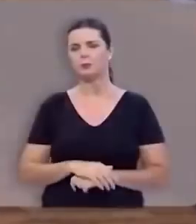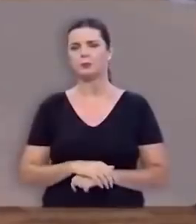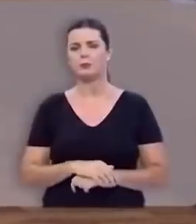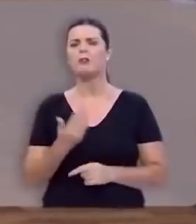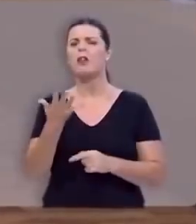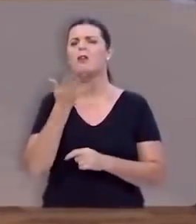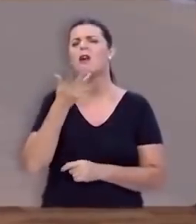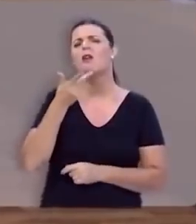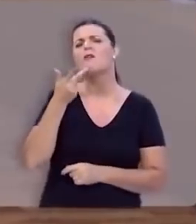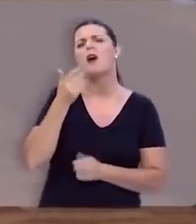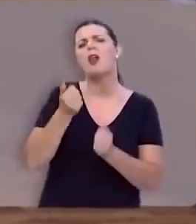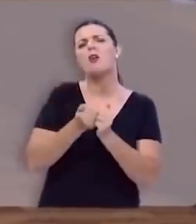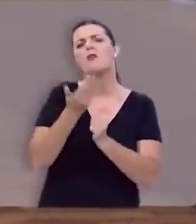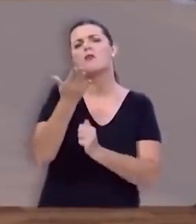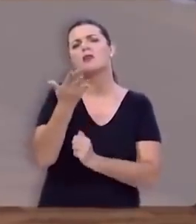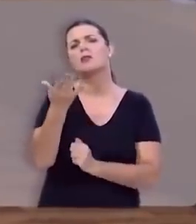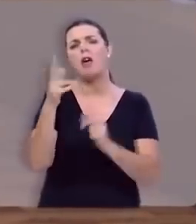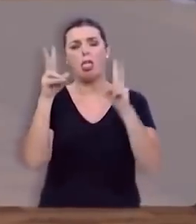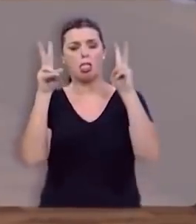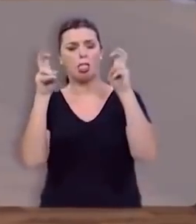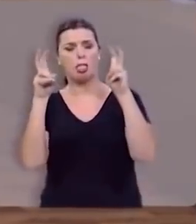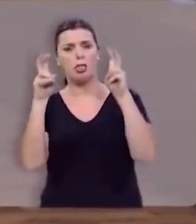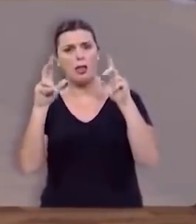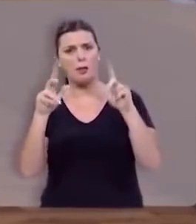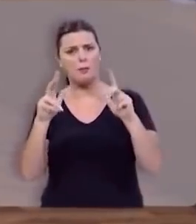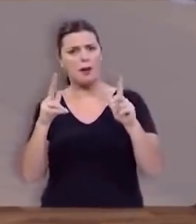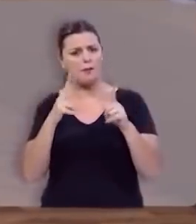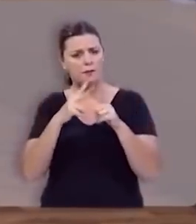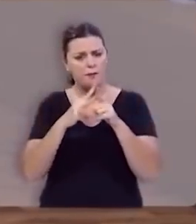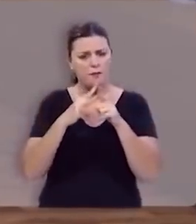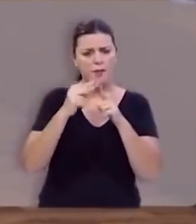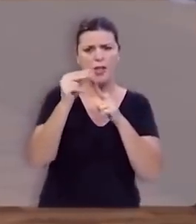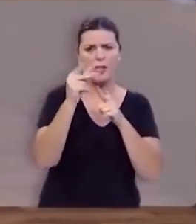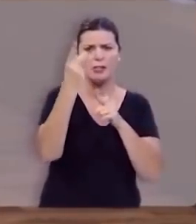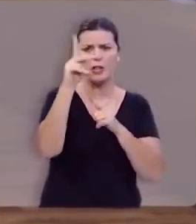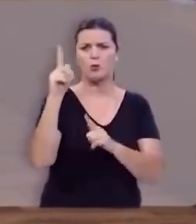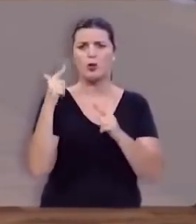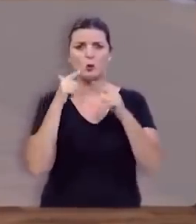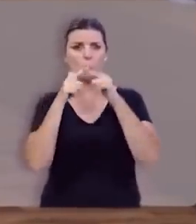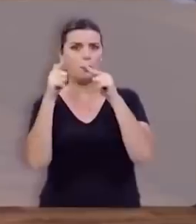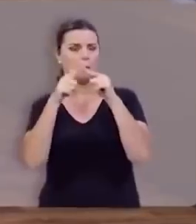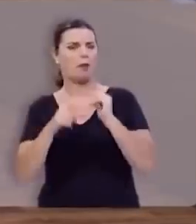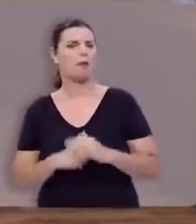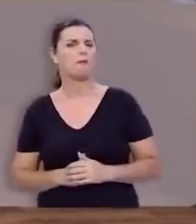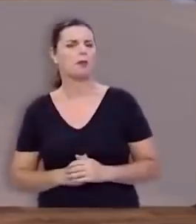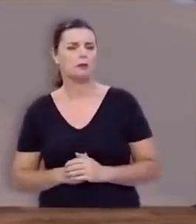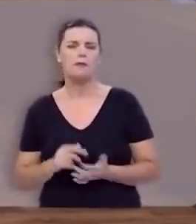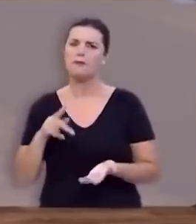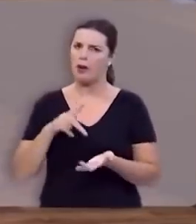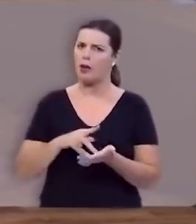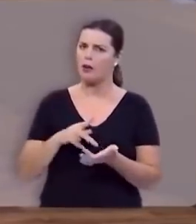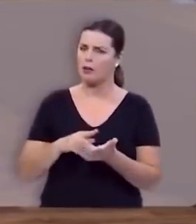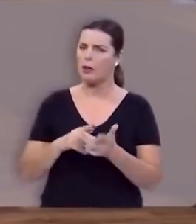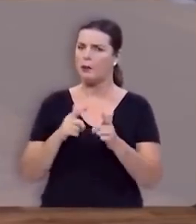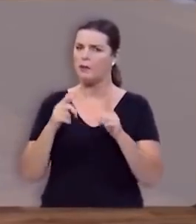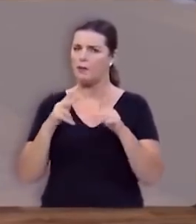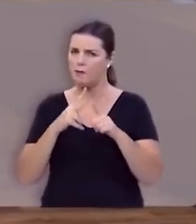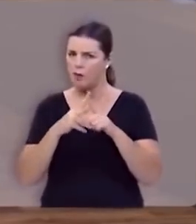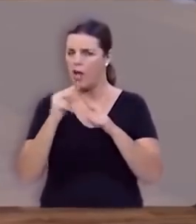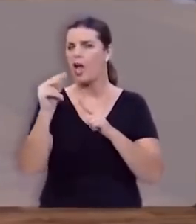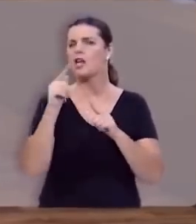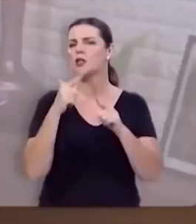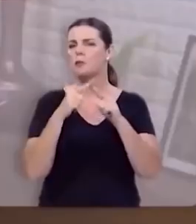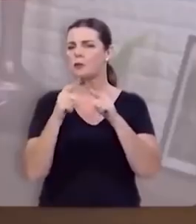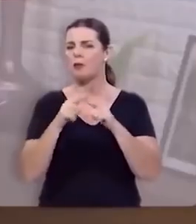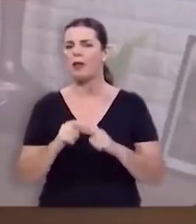Hoje eu quero tratar de um tema empolgante que é vença os seus gigantes, é isso mesmo, vença os seus